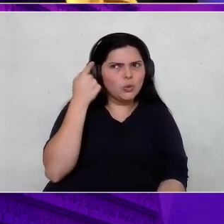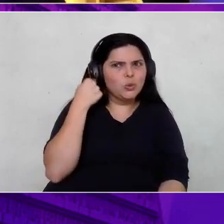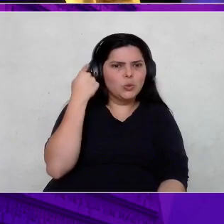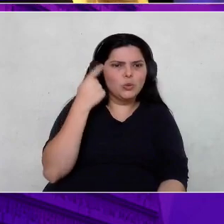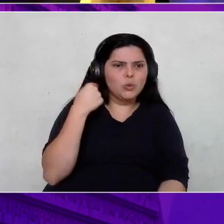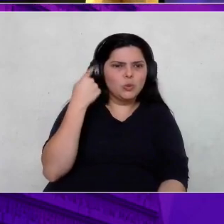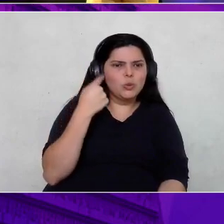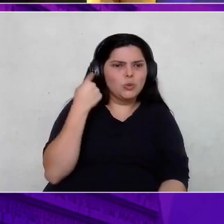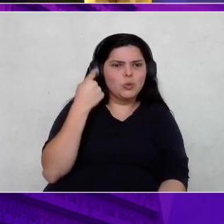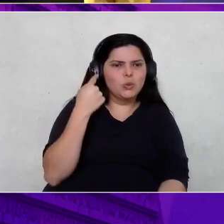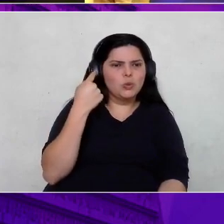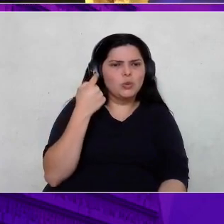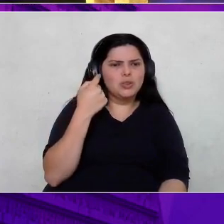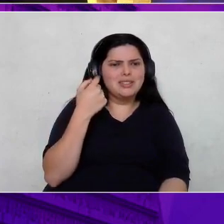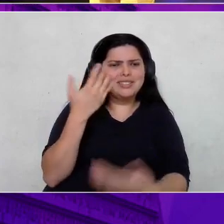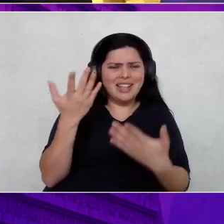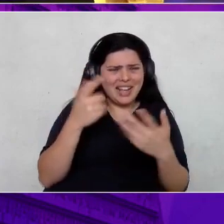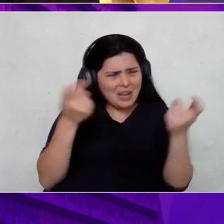será que eu sou capaz?